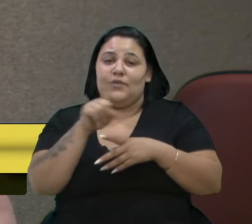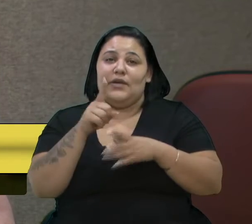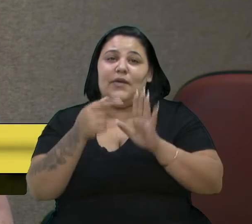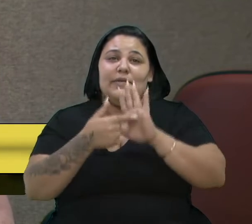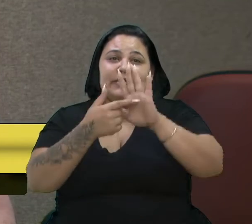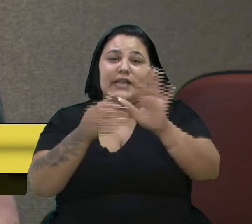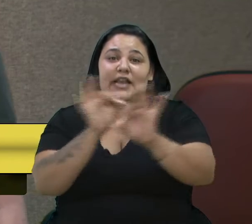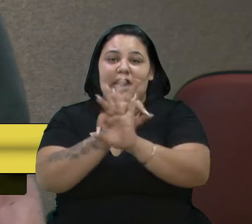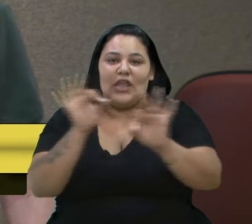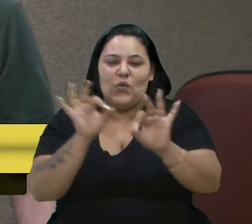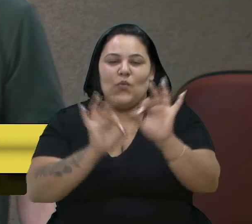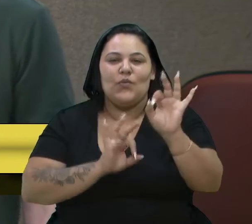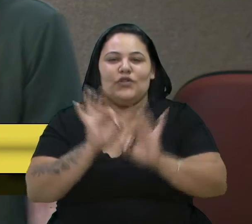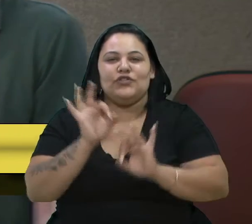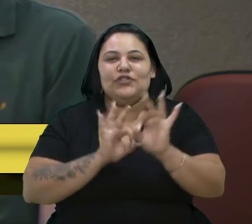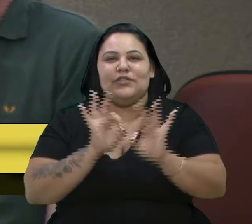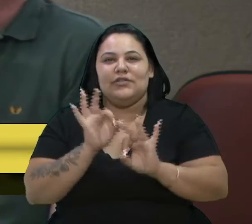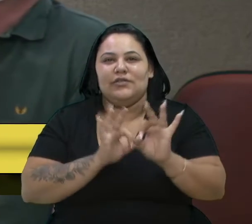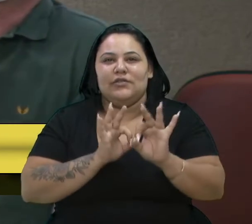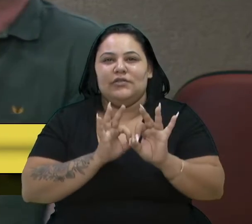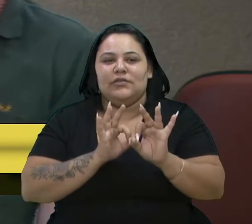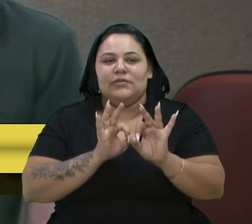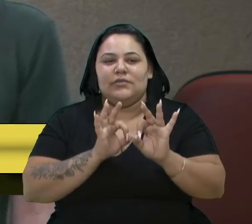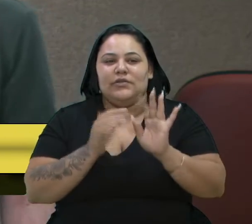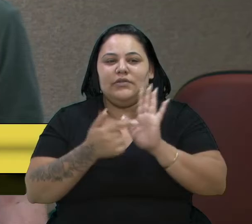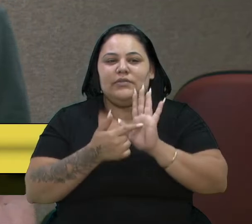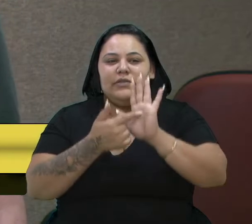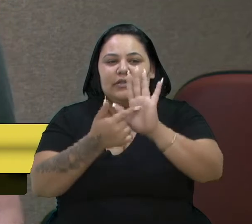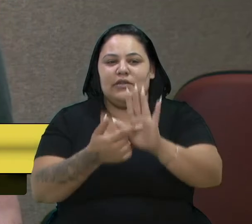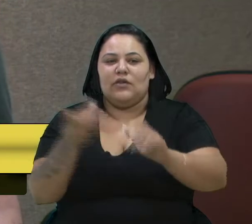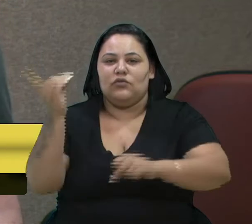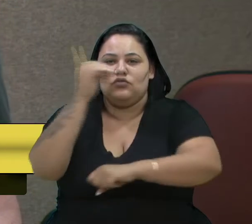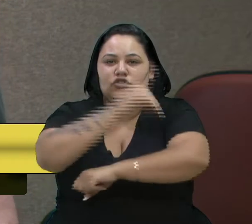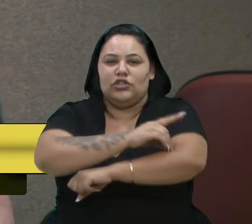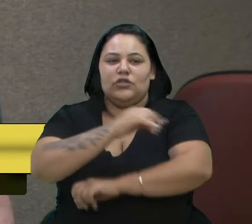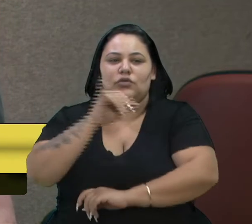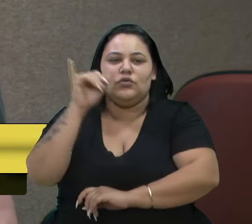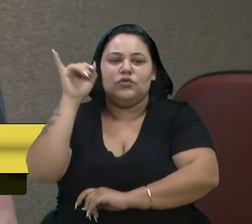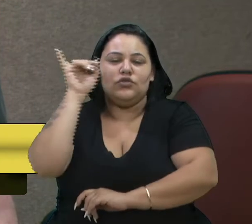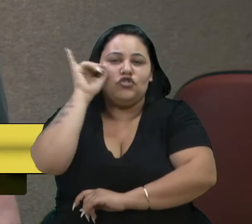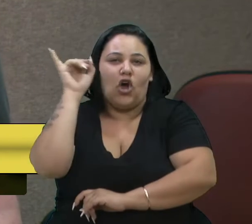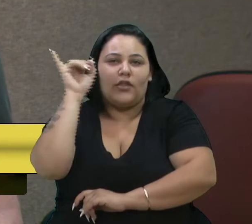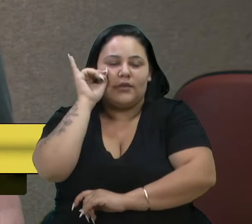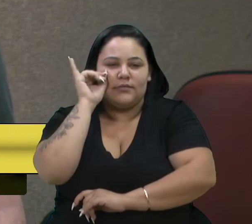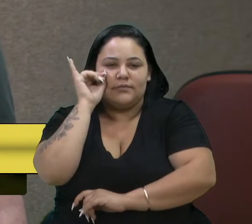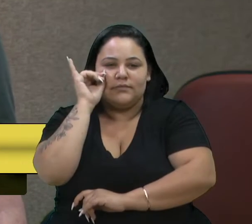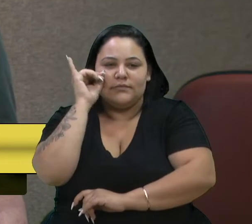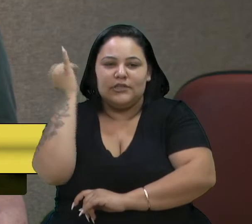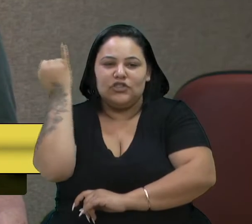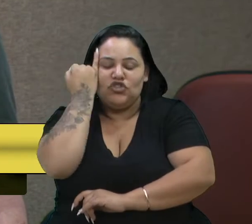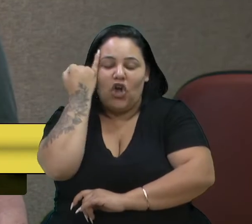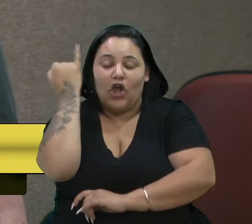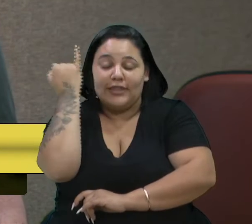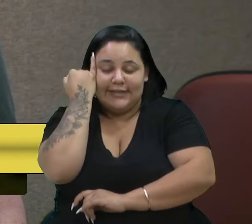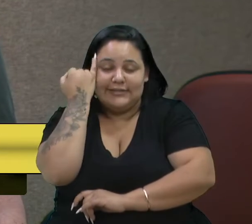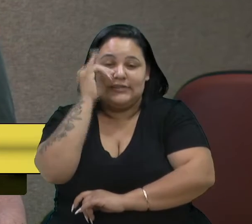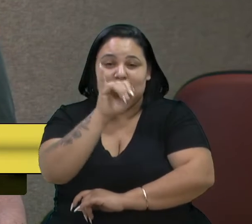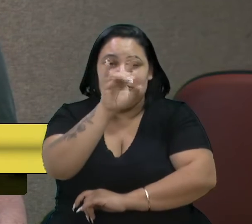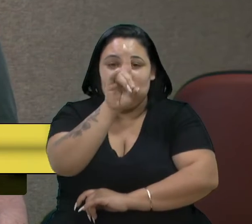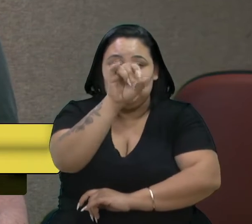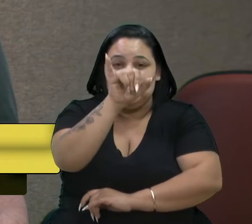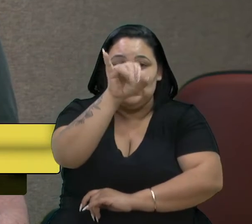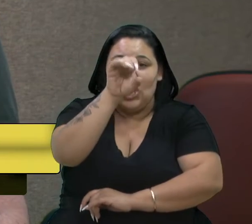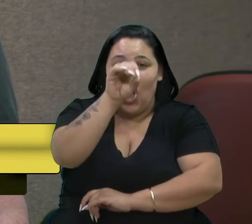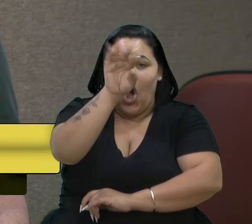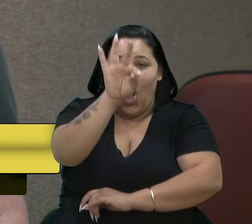eu vou, estou pensando em apresentar o dia do idiota. O dia do idiota aqui em Caxias do Sul, para que várias pessoas se intitulem como idiotas, porque